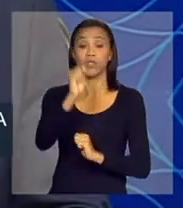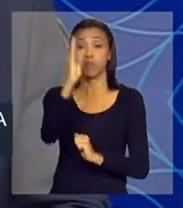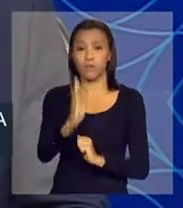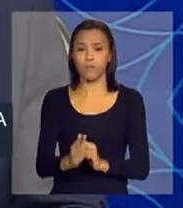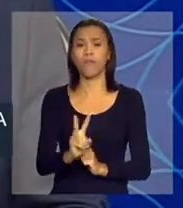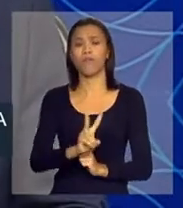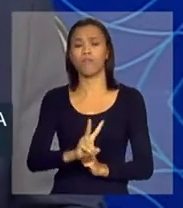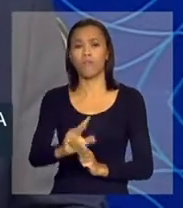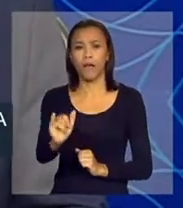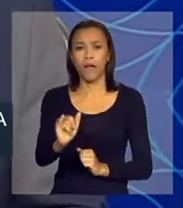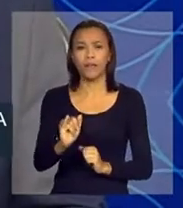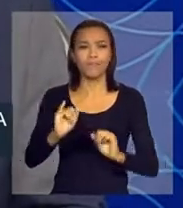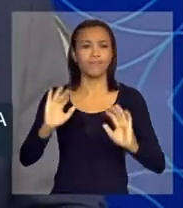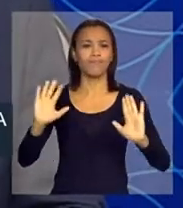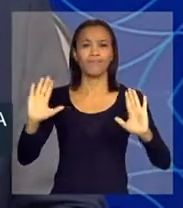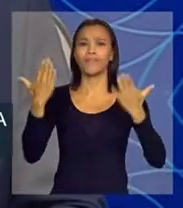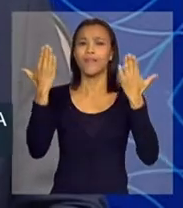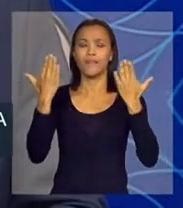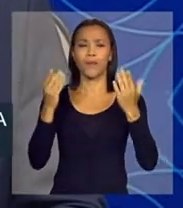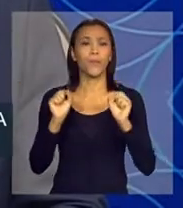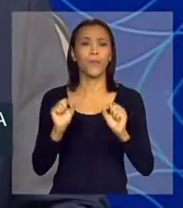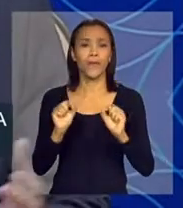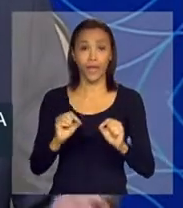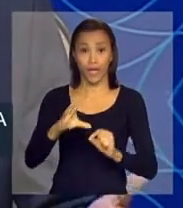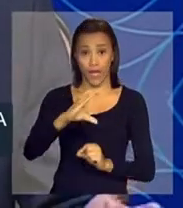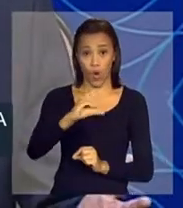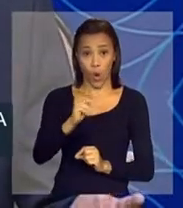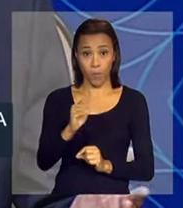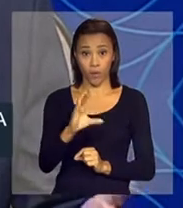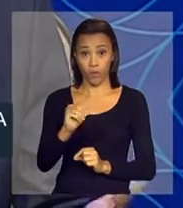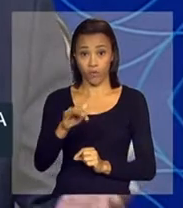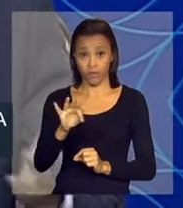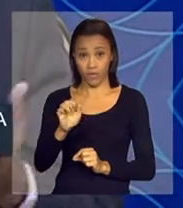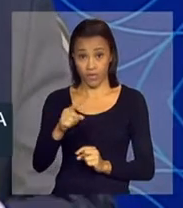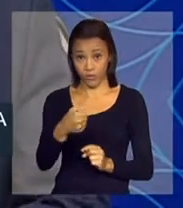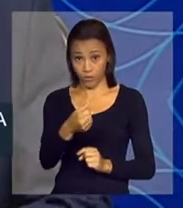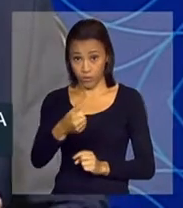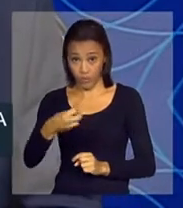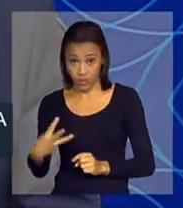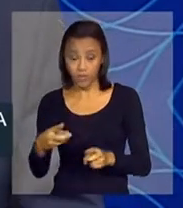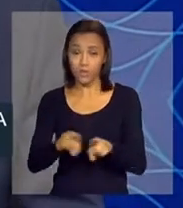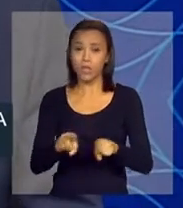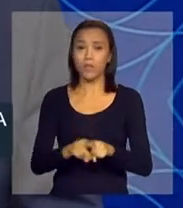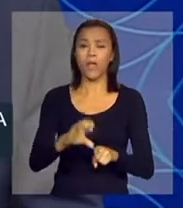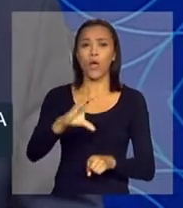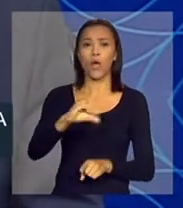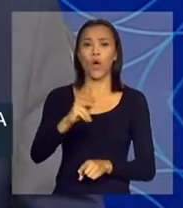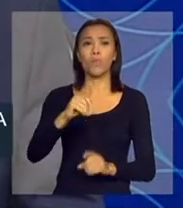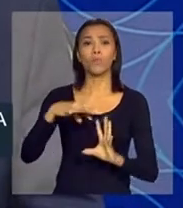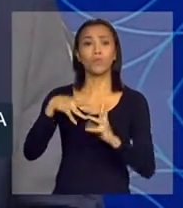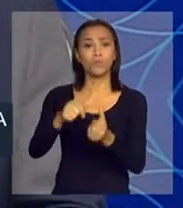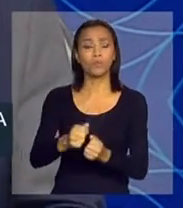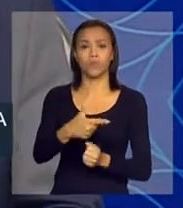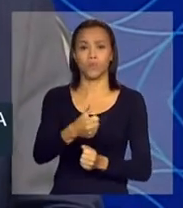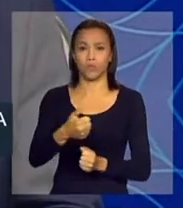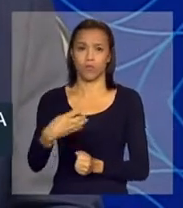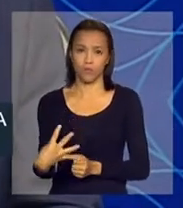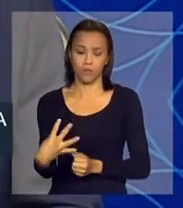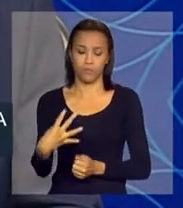celebrar, que são a Copa das Confederações 2013 e a Copa do Mundo de 2014.